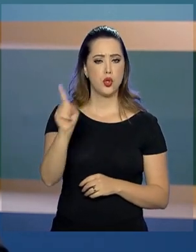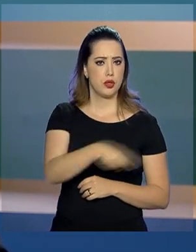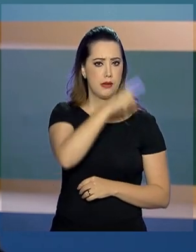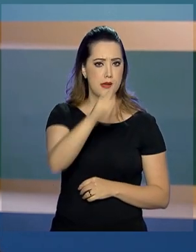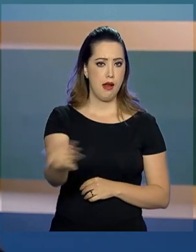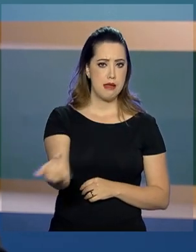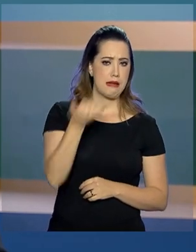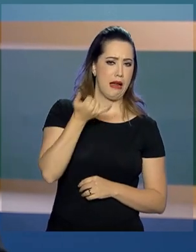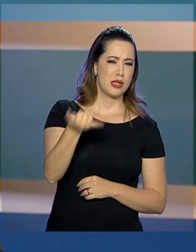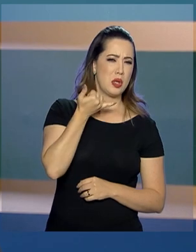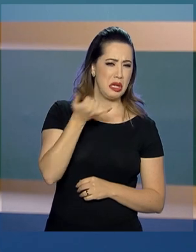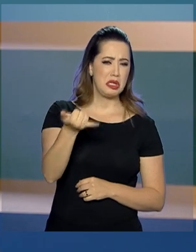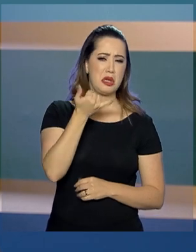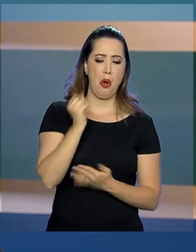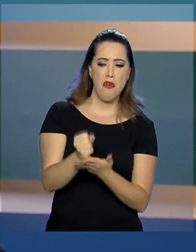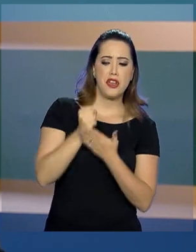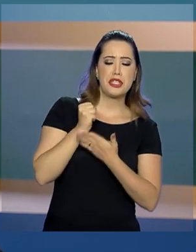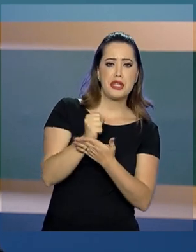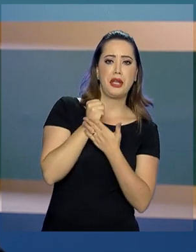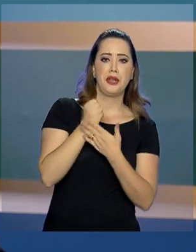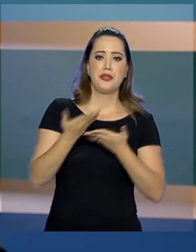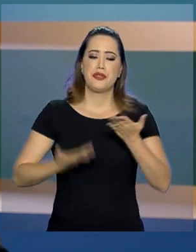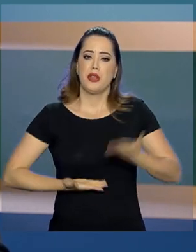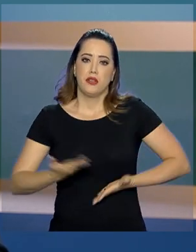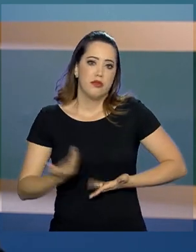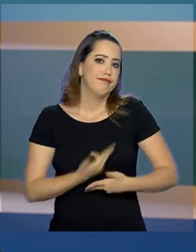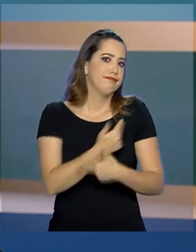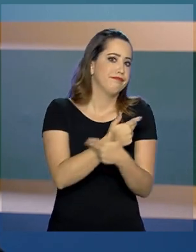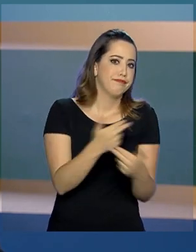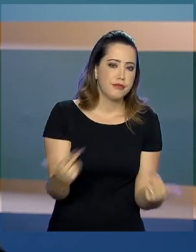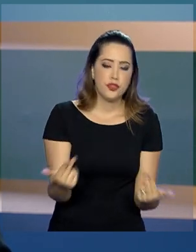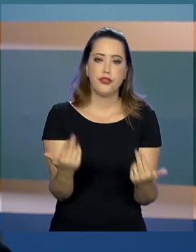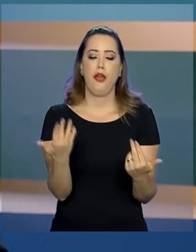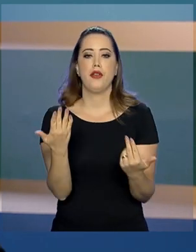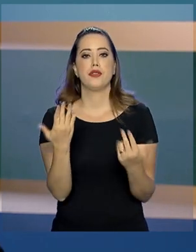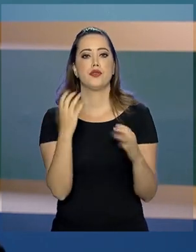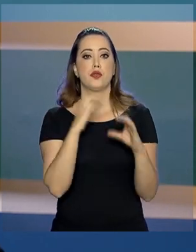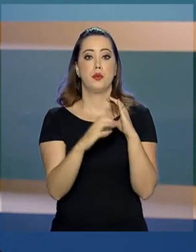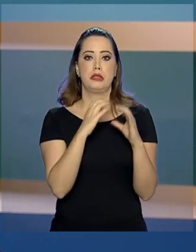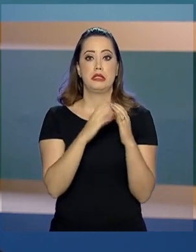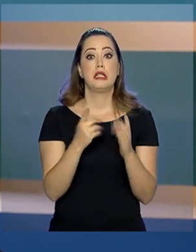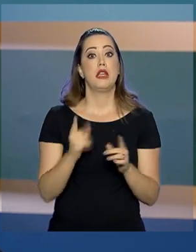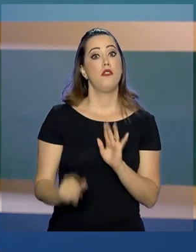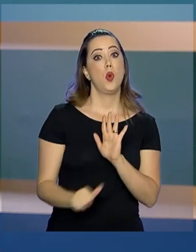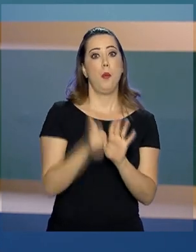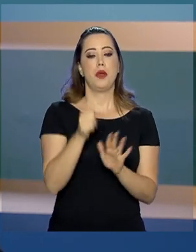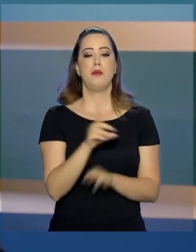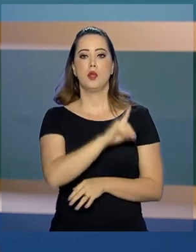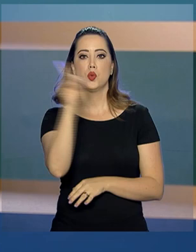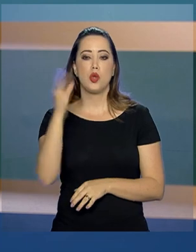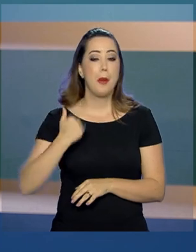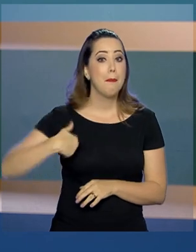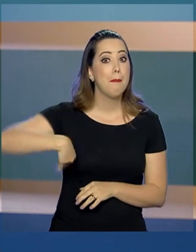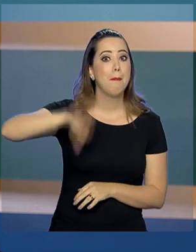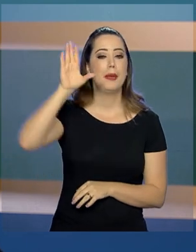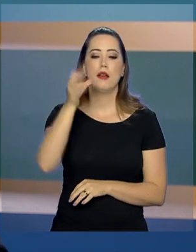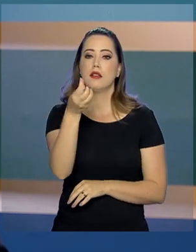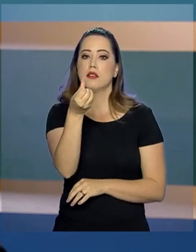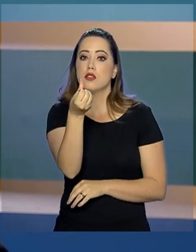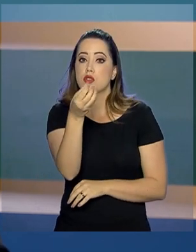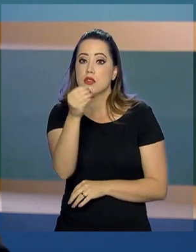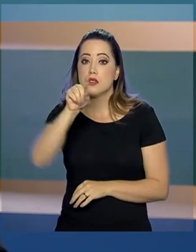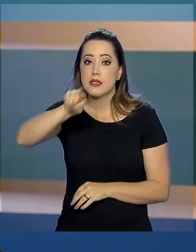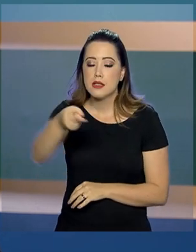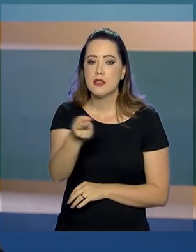oferecem serviços de telefonia, TV por assinatura e internet, registrou no primeiro dia mais de 600 mil